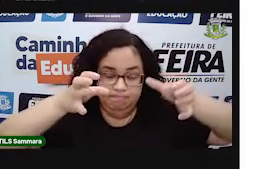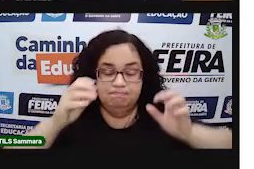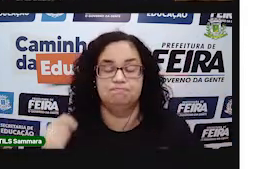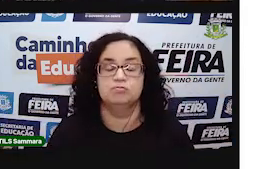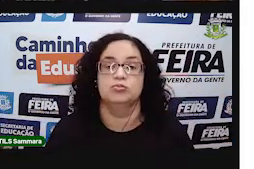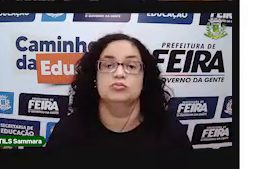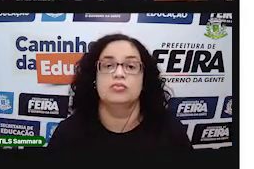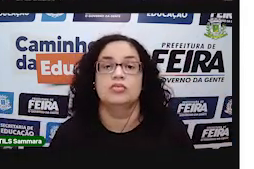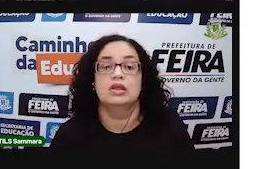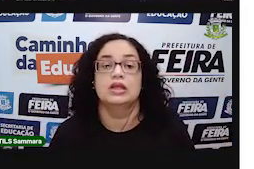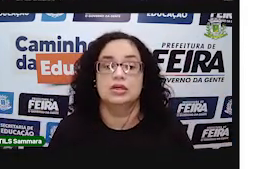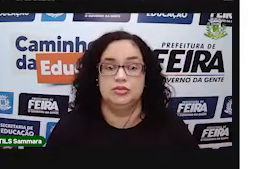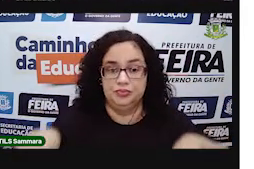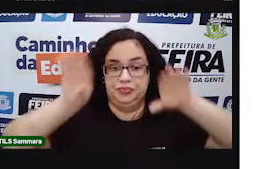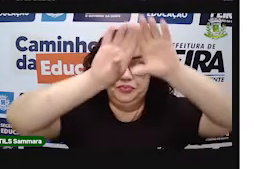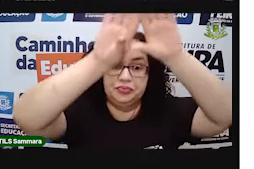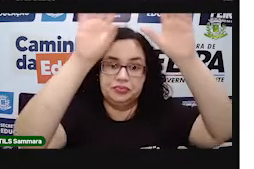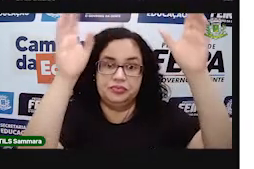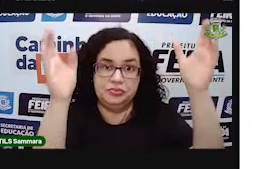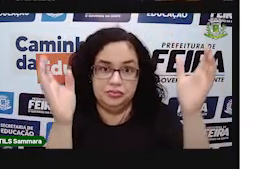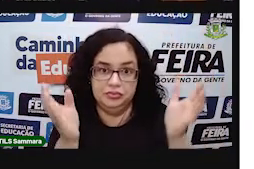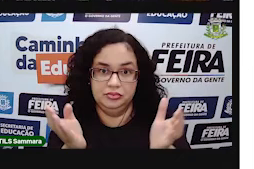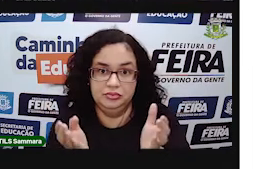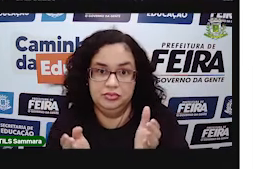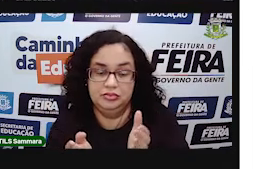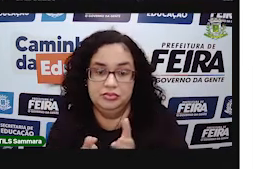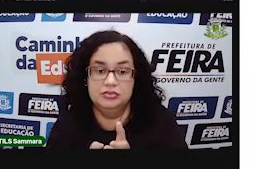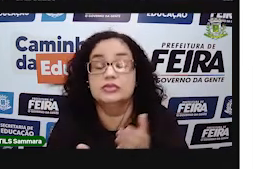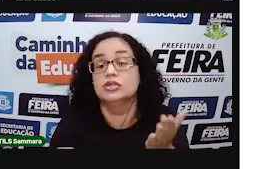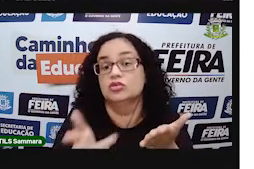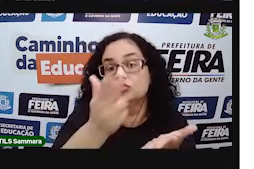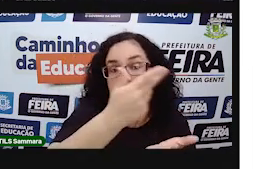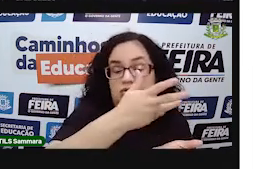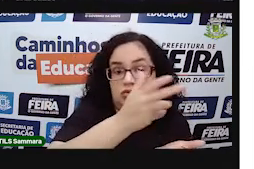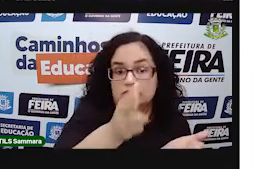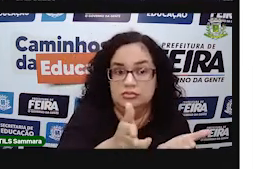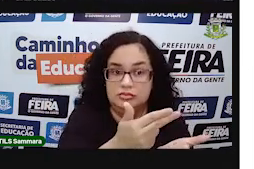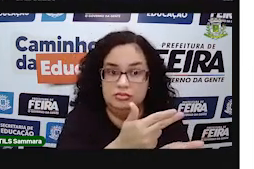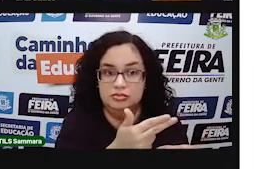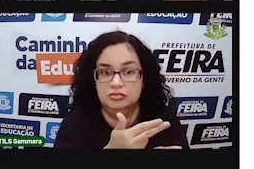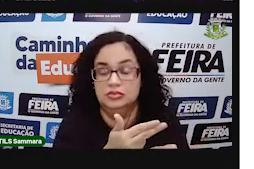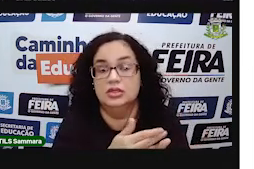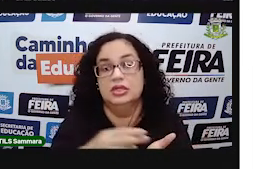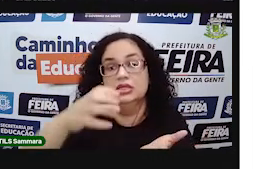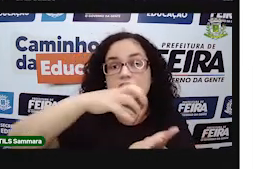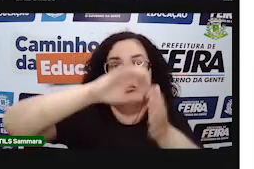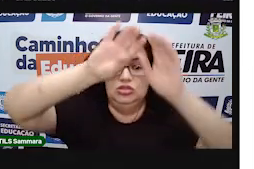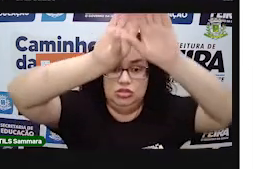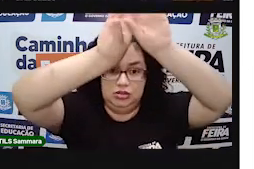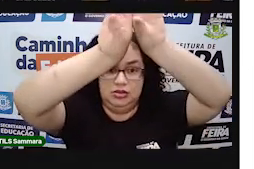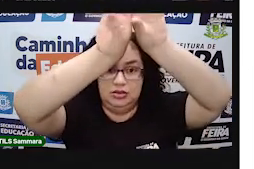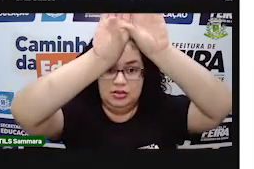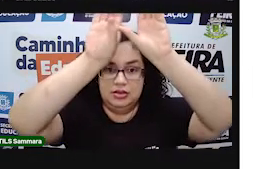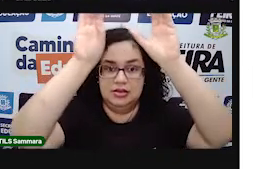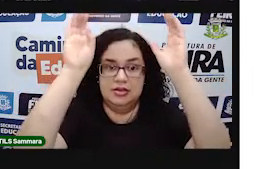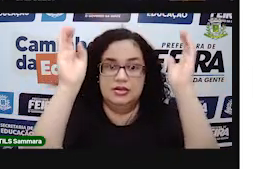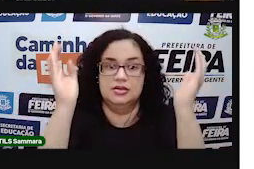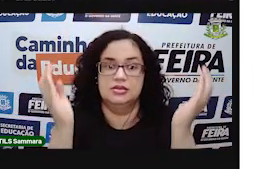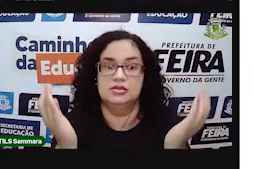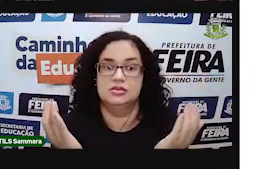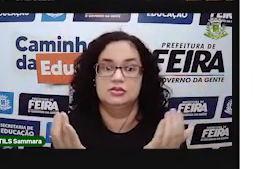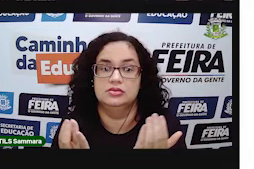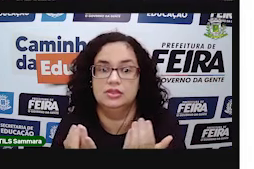arredondada. E essa figura geométrica recebe o nome de esfera. Então, como